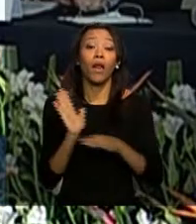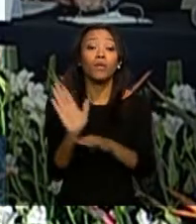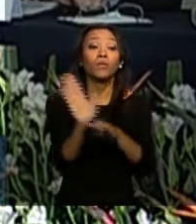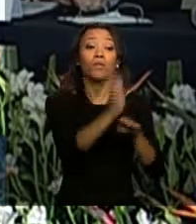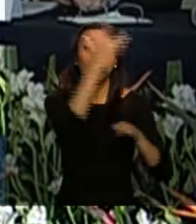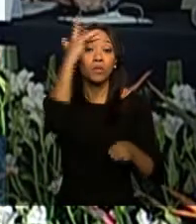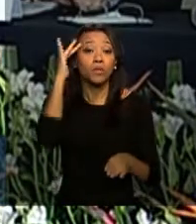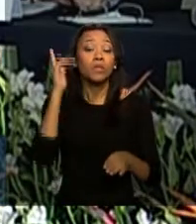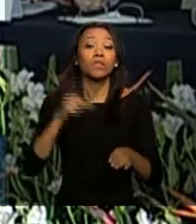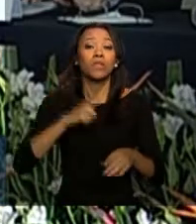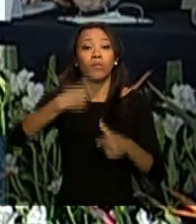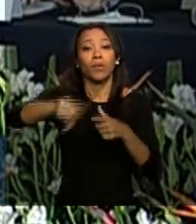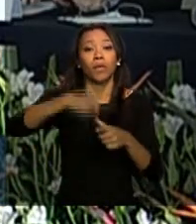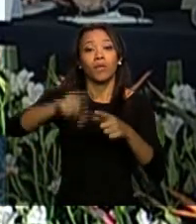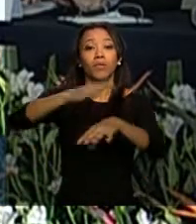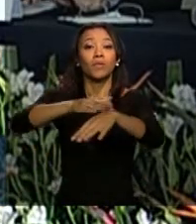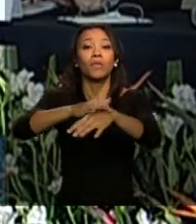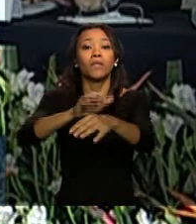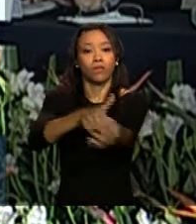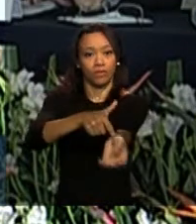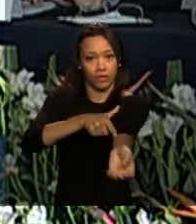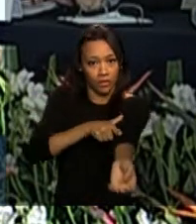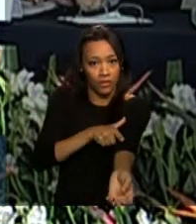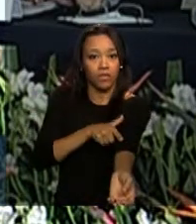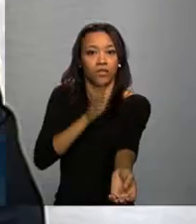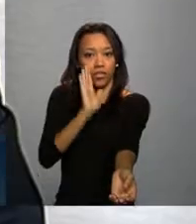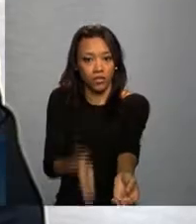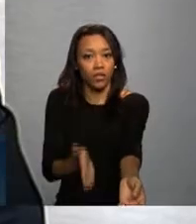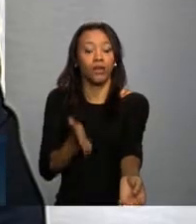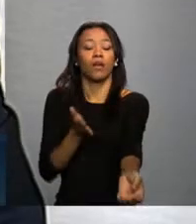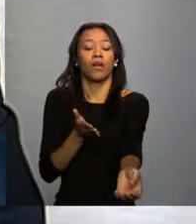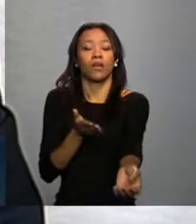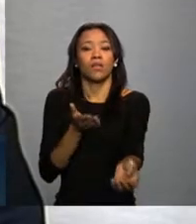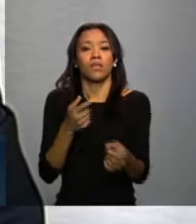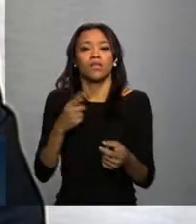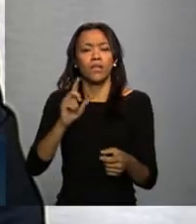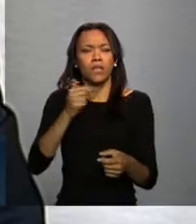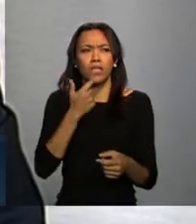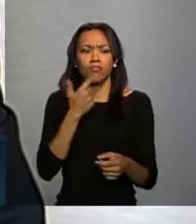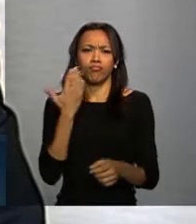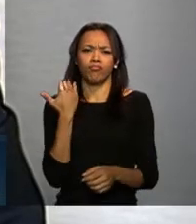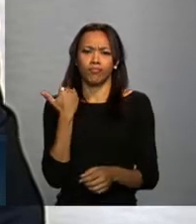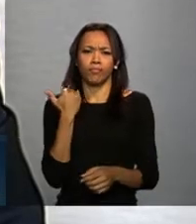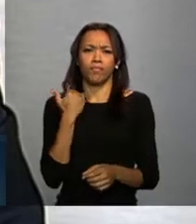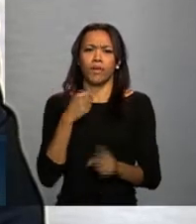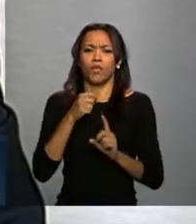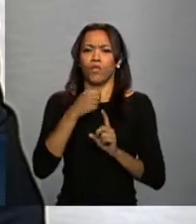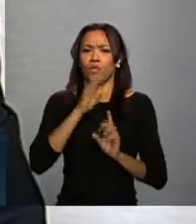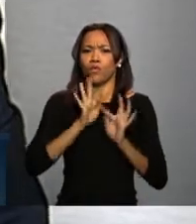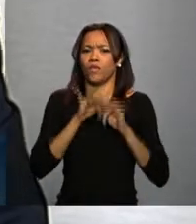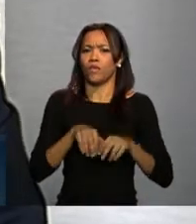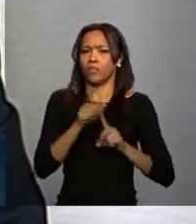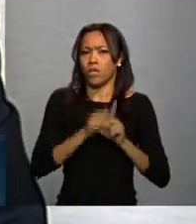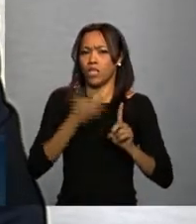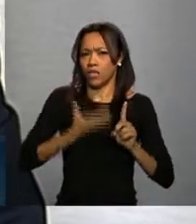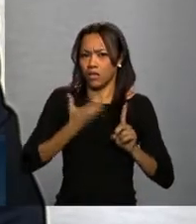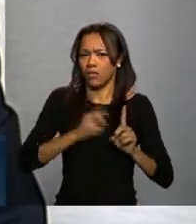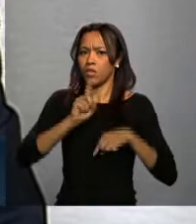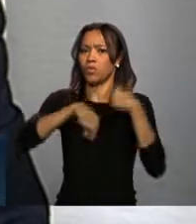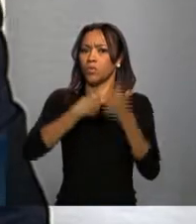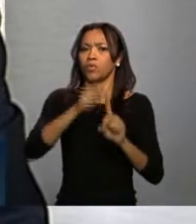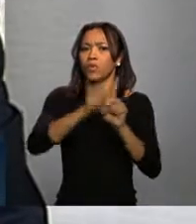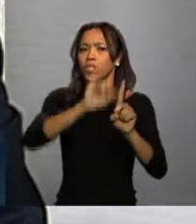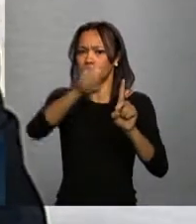positivos. Eu tive uma audiência com eles no final de dezembro e outra agora no final de janeiro e foi muito interessante eles